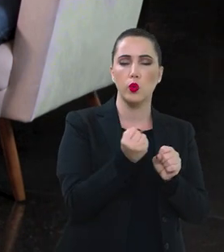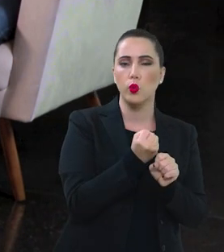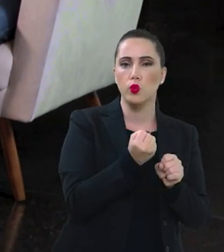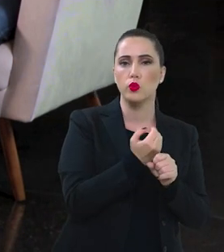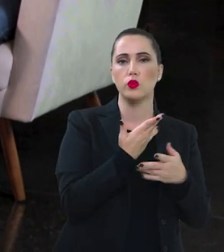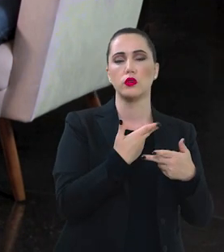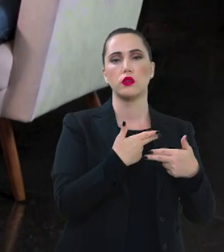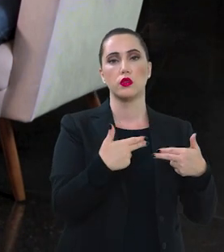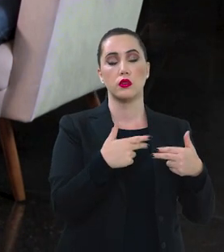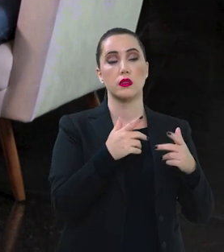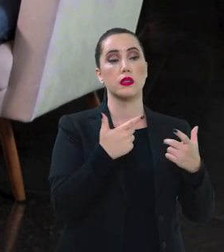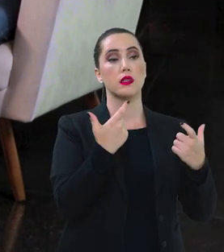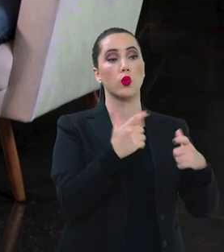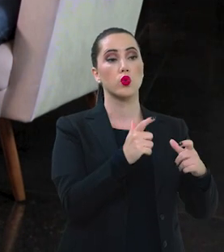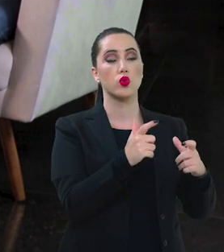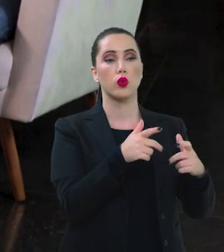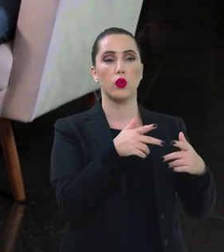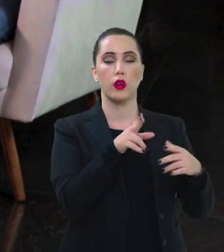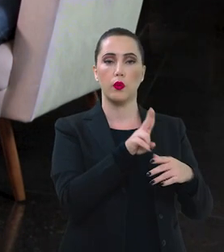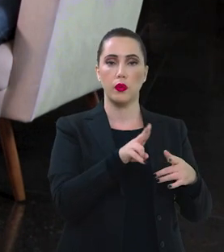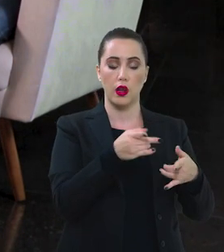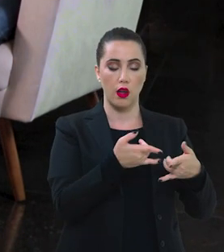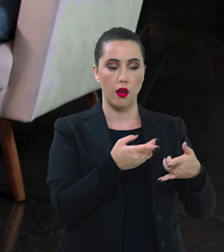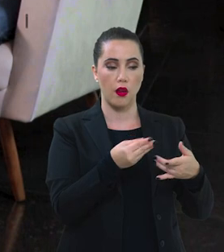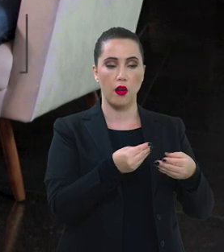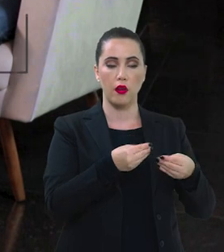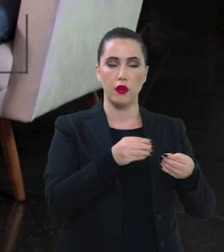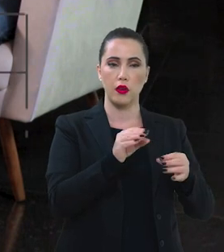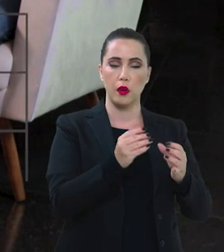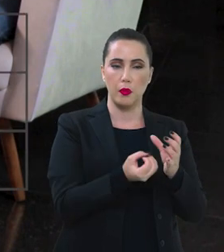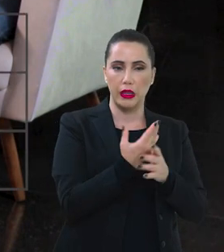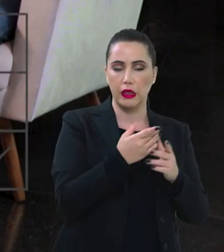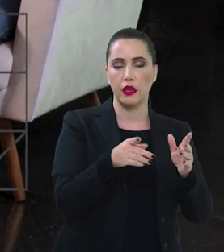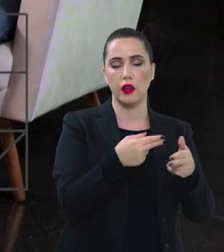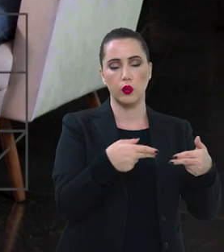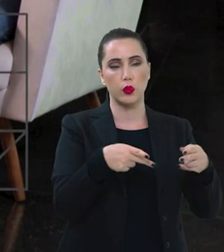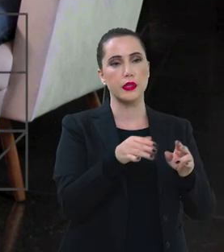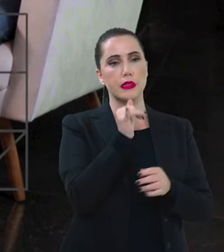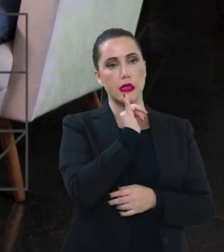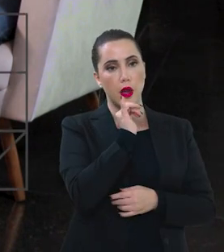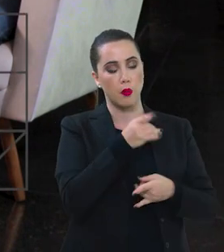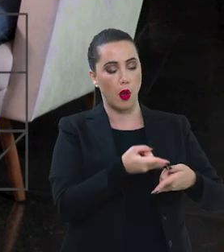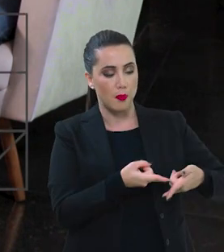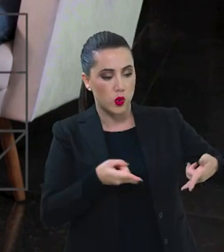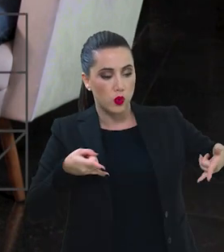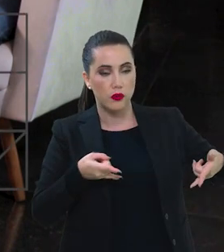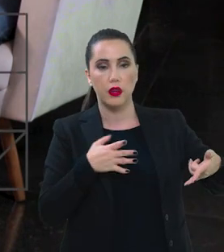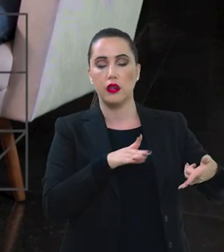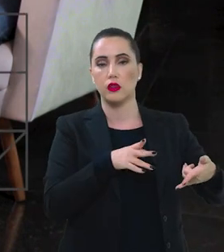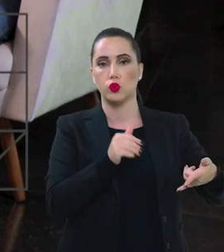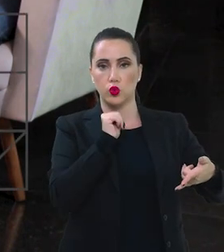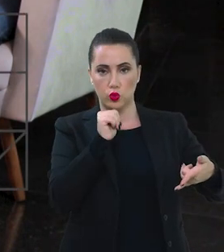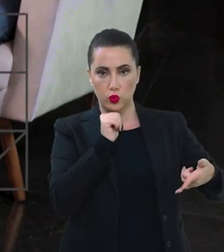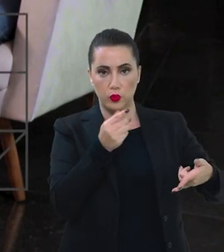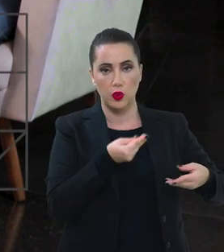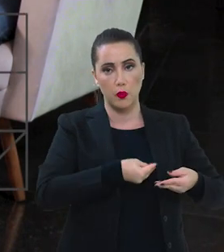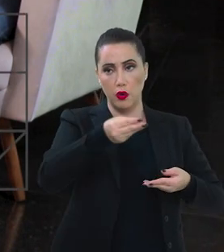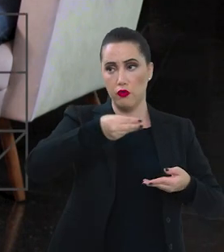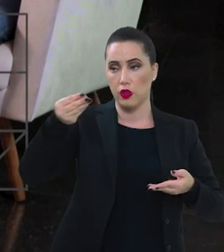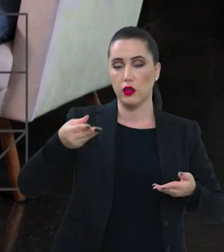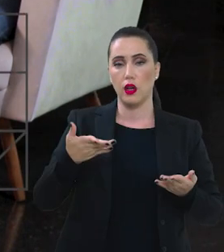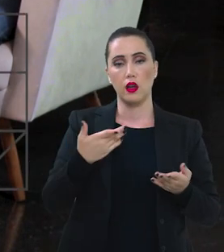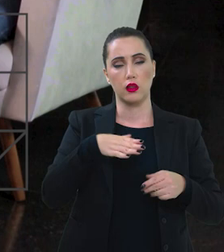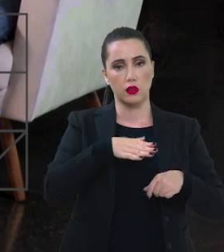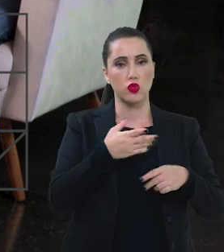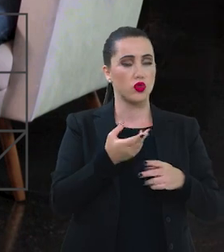construção de oficinas, nos presídios para a produção de absorventes que serão distribuídos de forma gratuita. Então, durante esse ano,